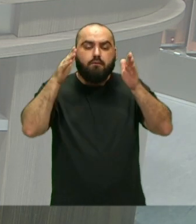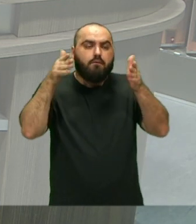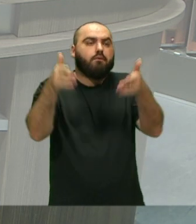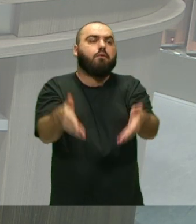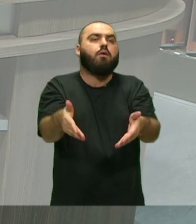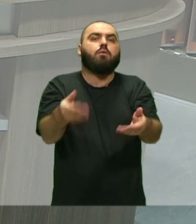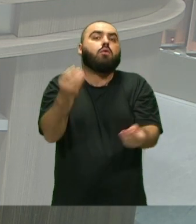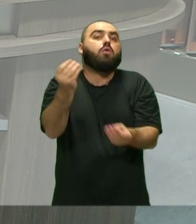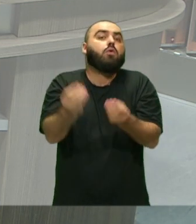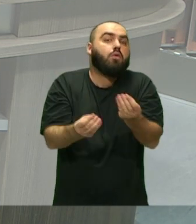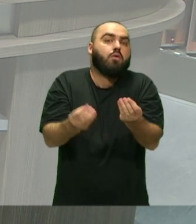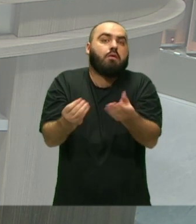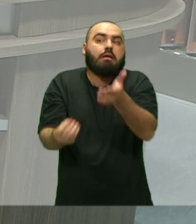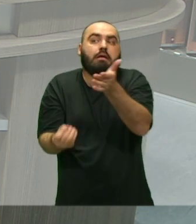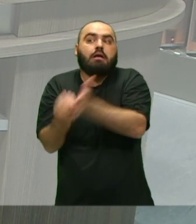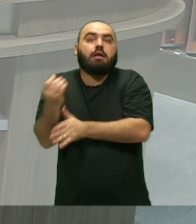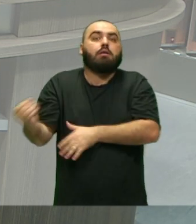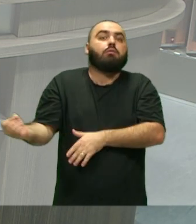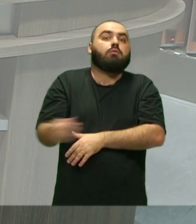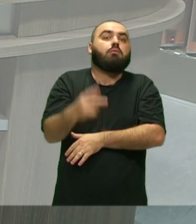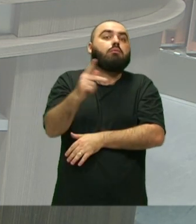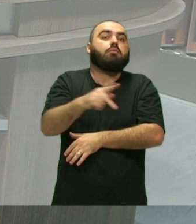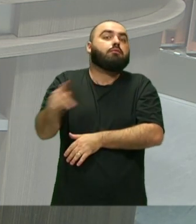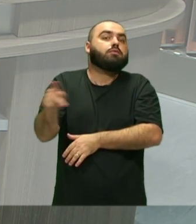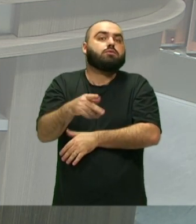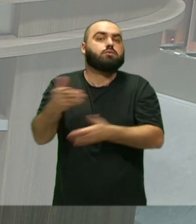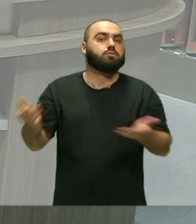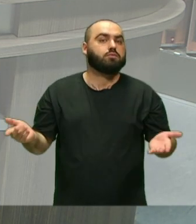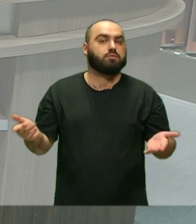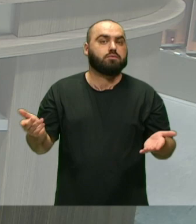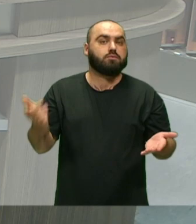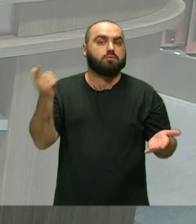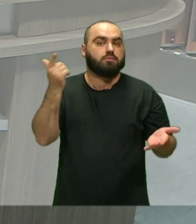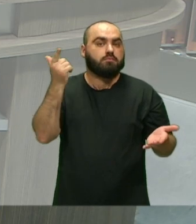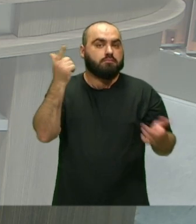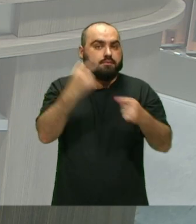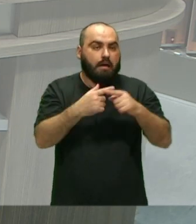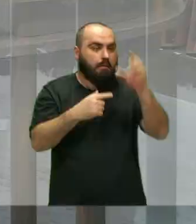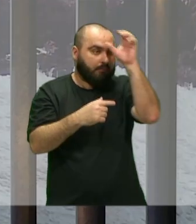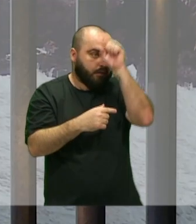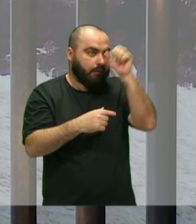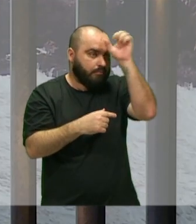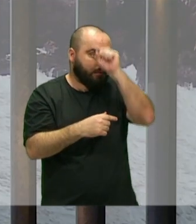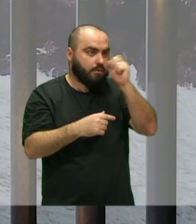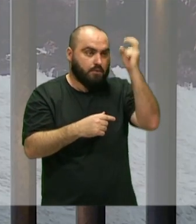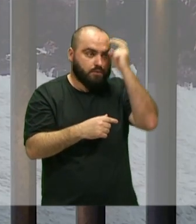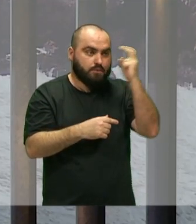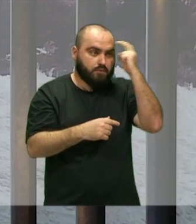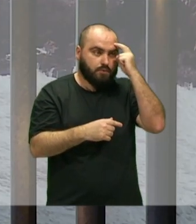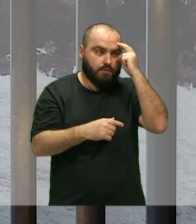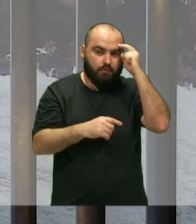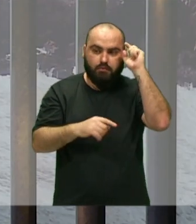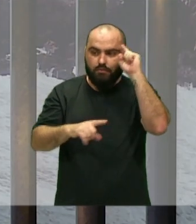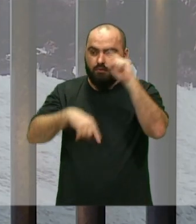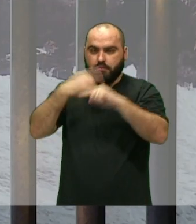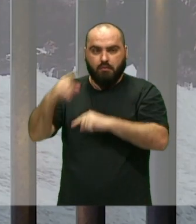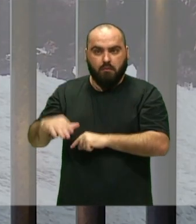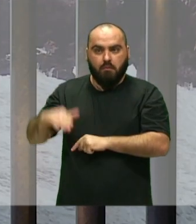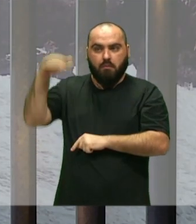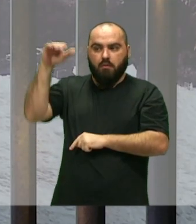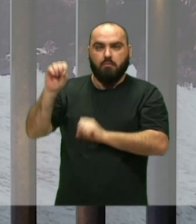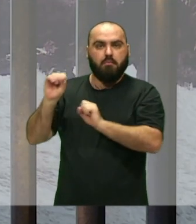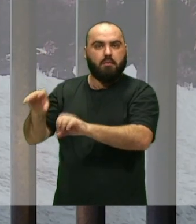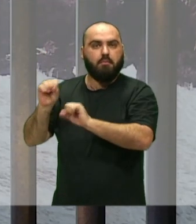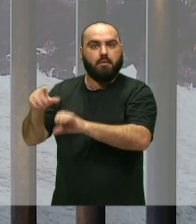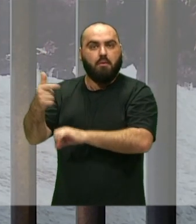Como que se cria Um novo educador? Esse pra ser Um replicador Da cultura? Como é que é? Potencializar, né? Mostrar